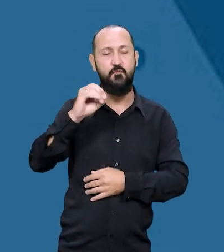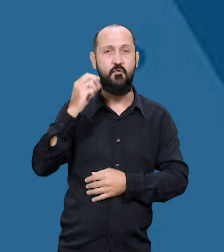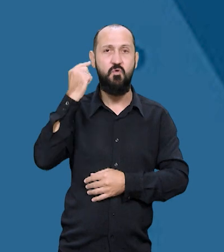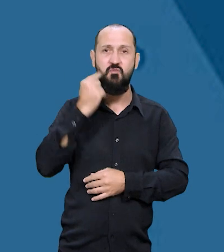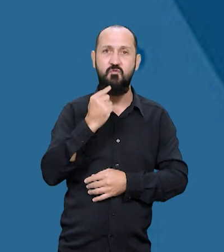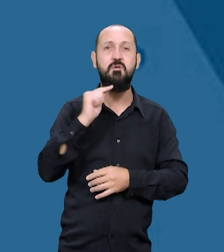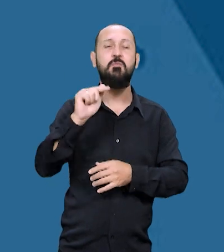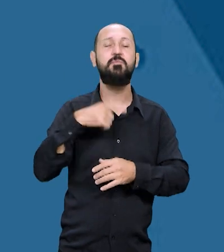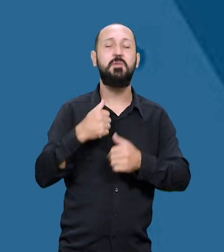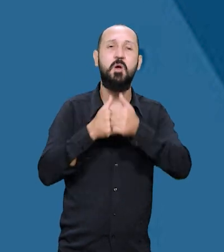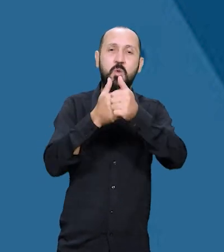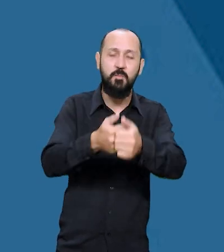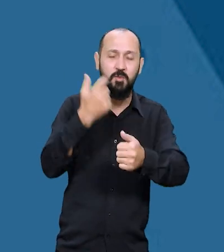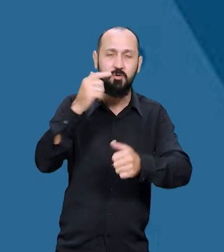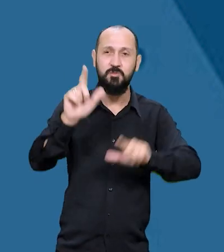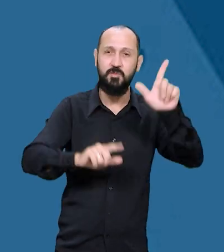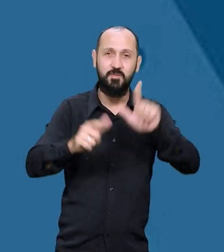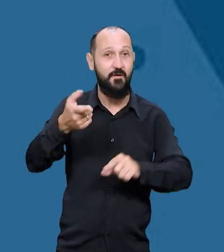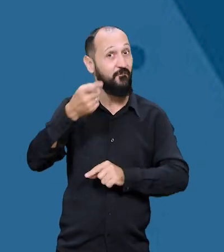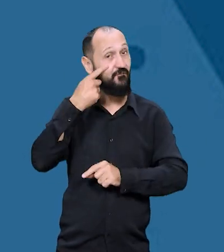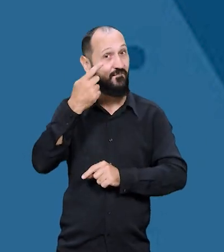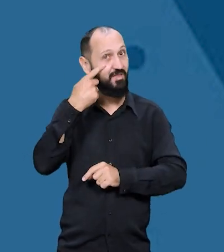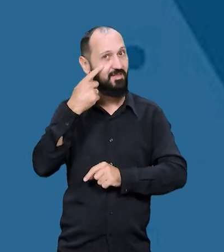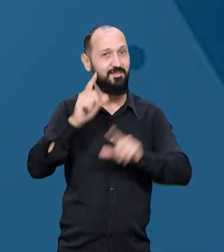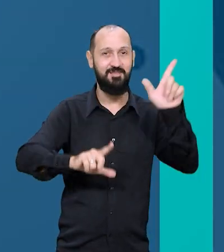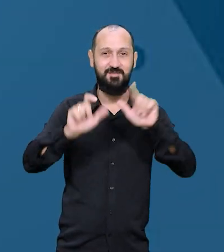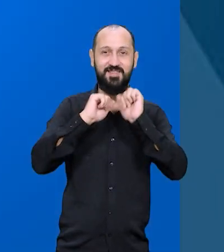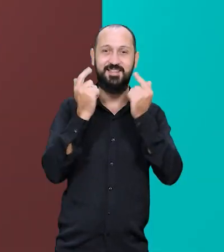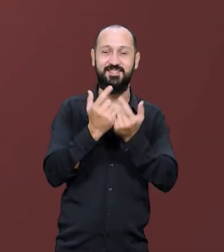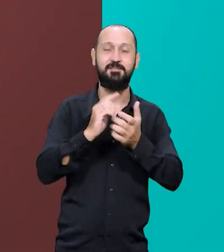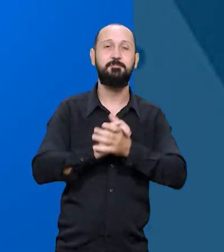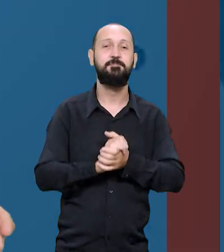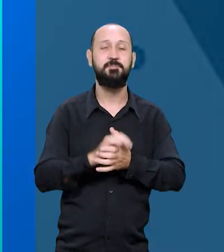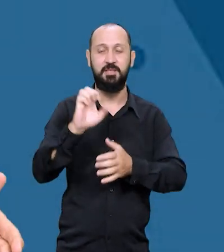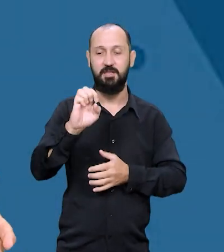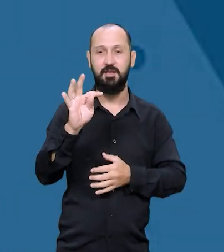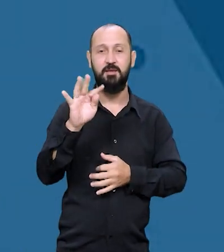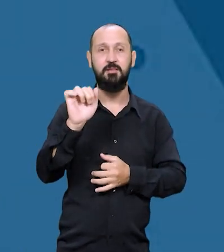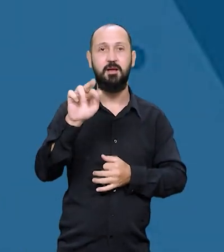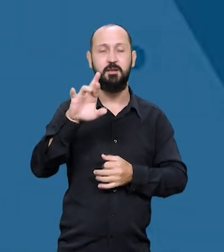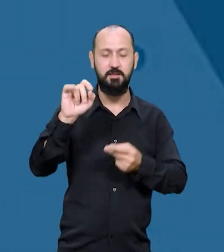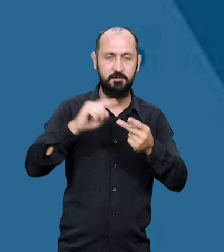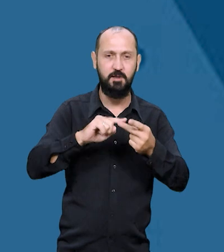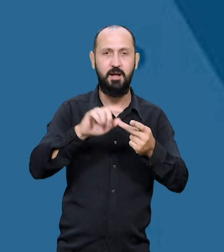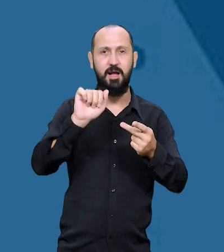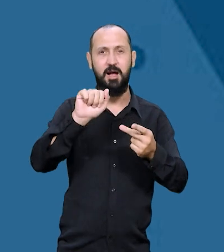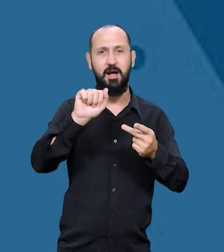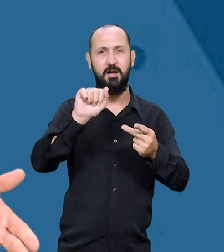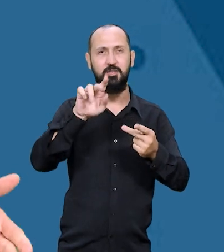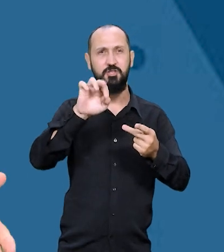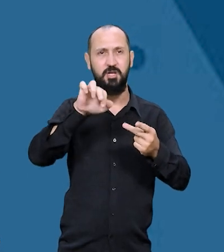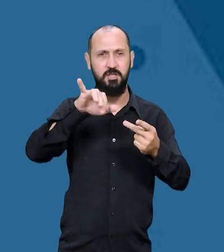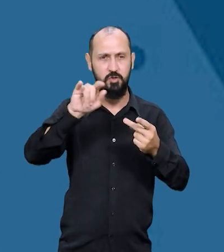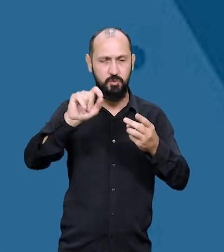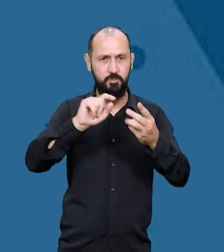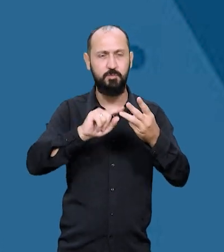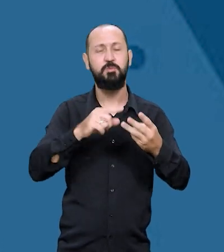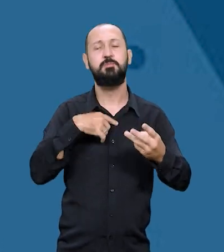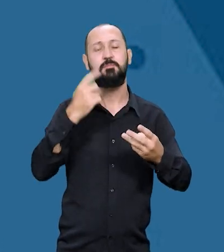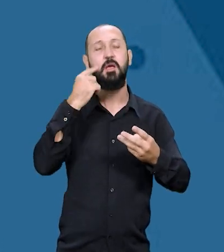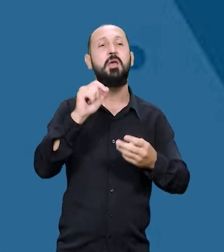acompanha comigo agora o programa Fique Ligado da TV Alemes. Letarismo, ageísmo ou idadismo,